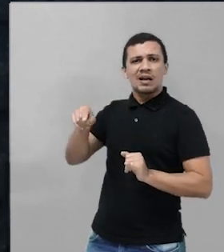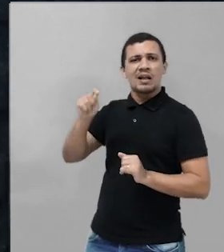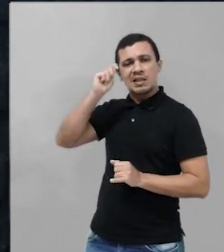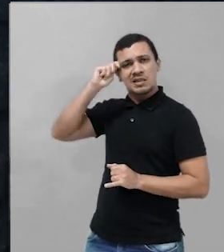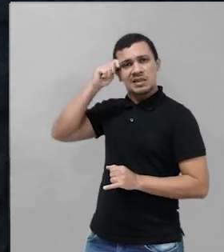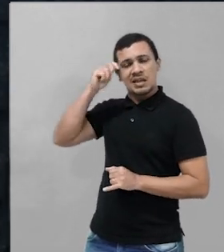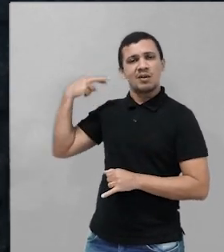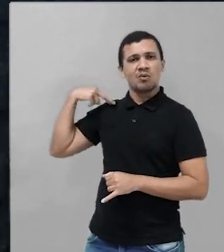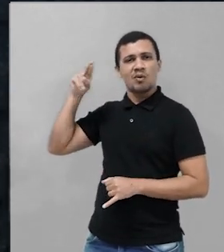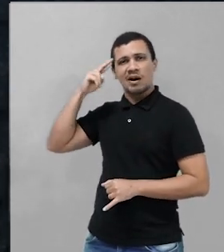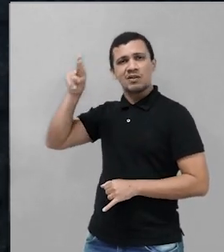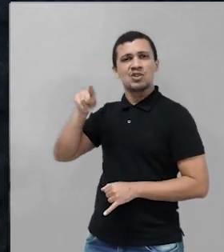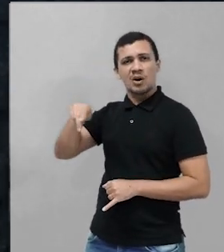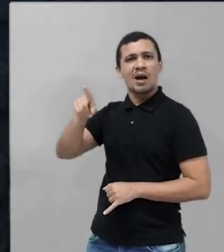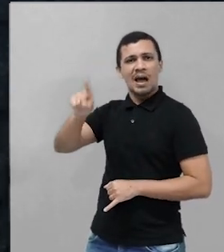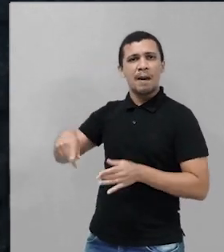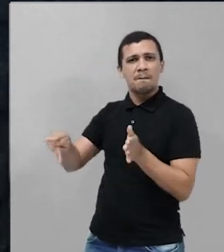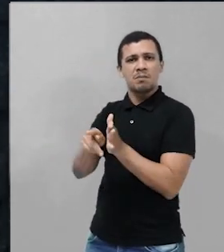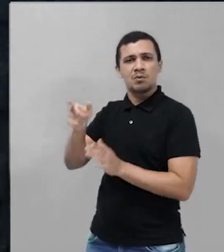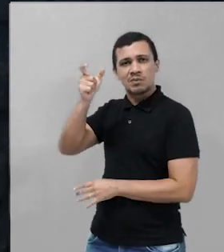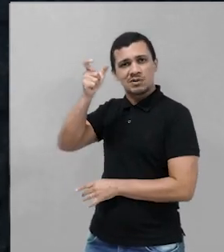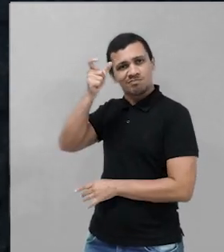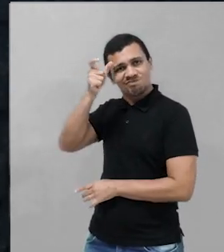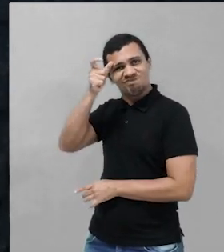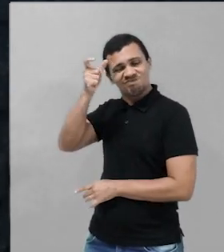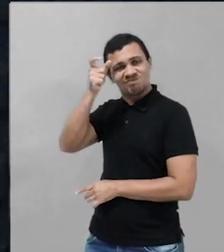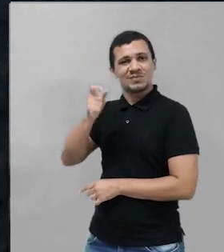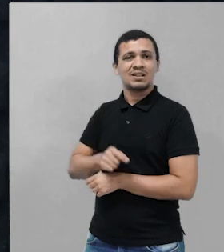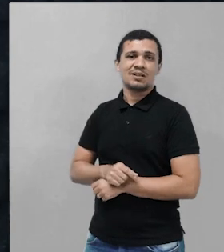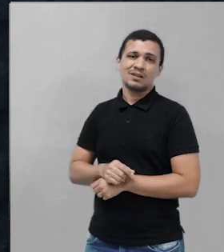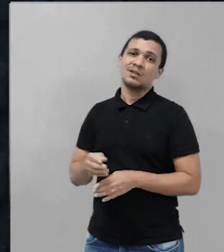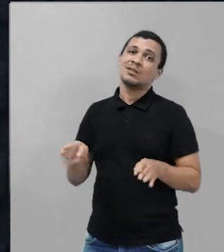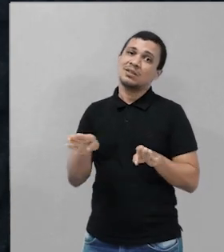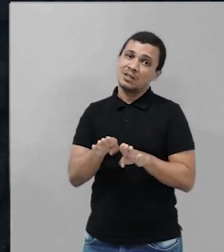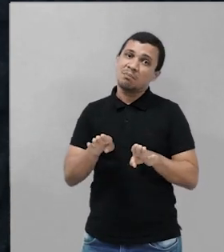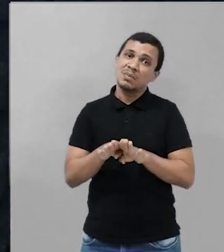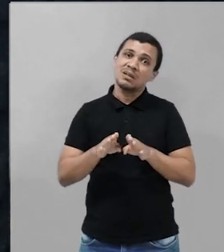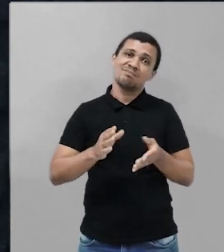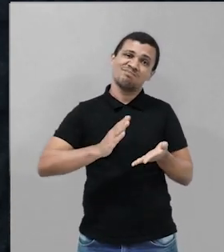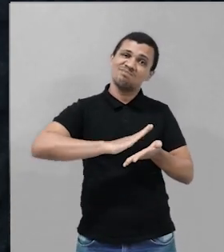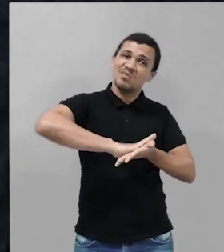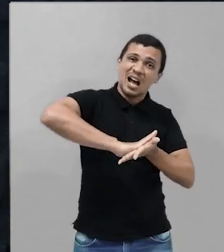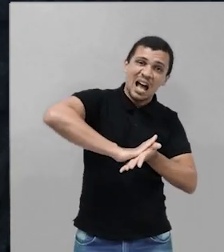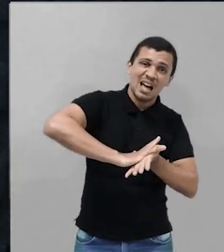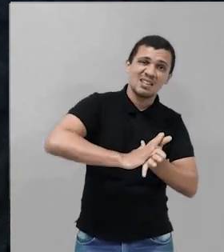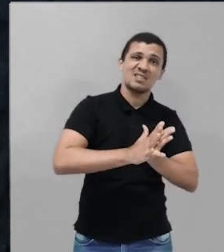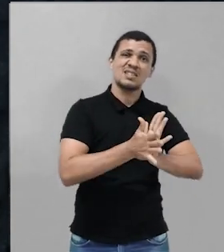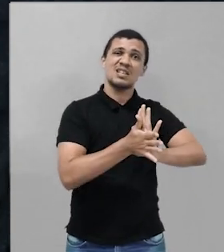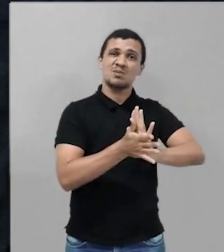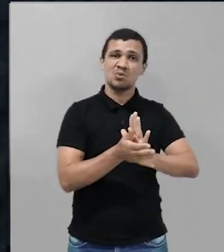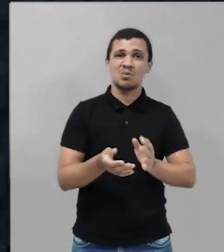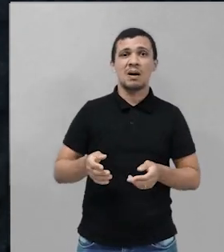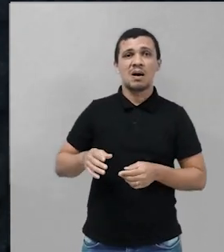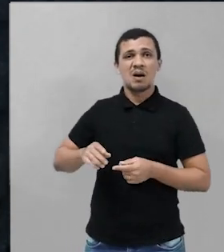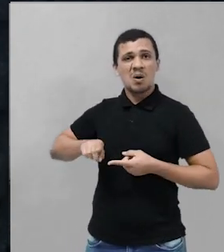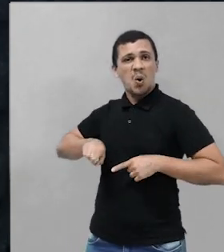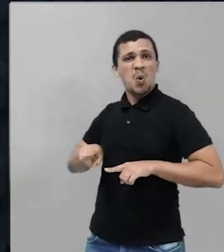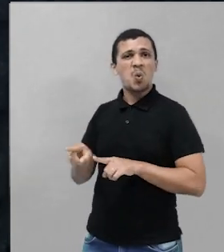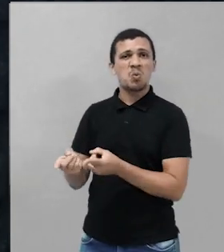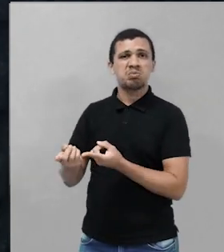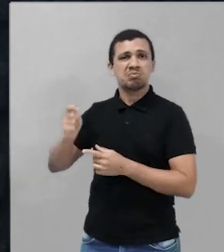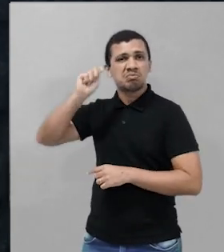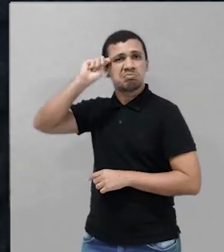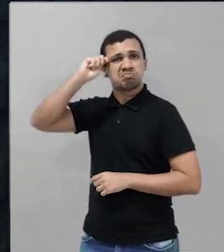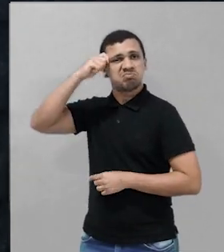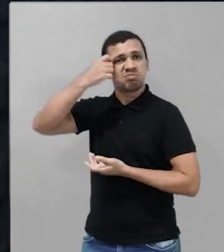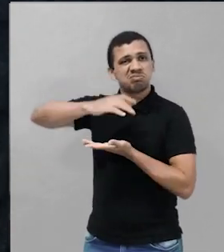institucionalmente, aliada a racismo, aliada ao fato de você ter pessoas que passaram pela Lei Áurea